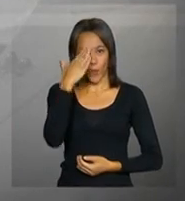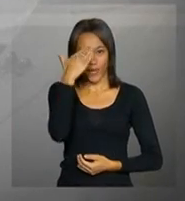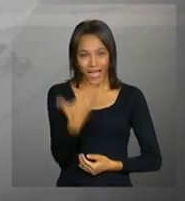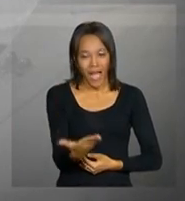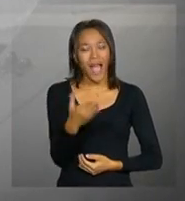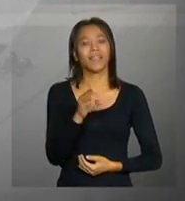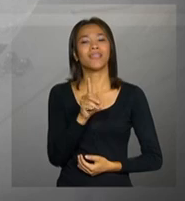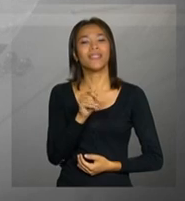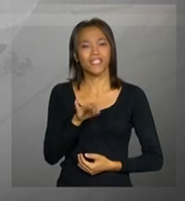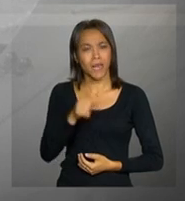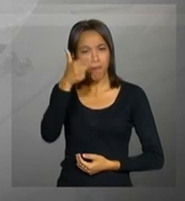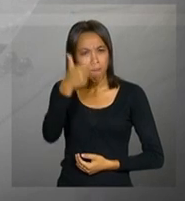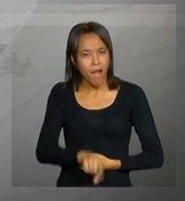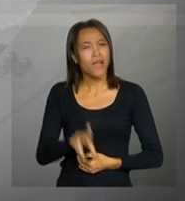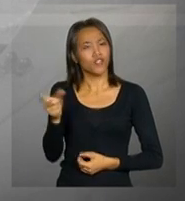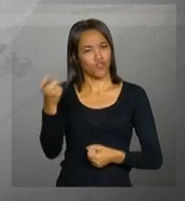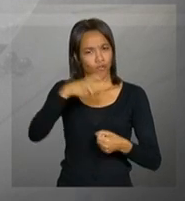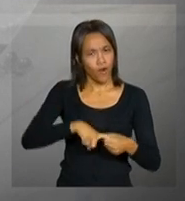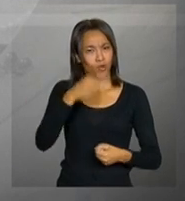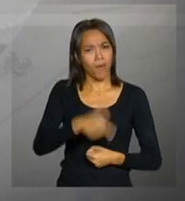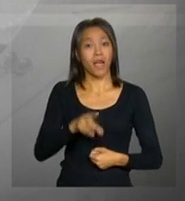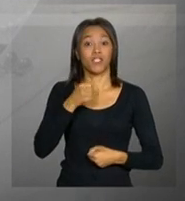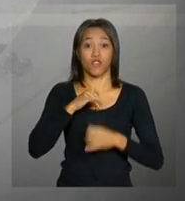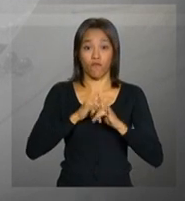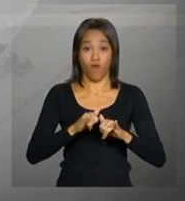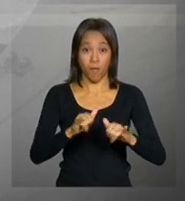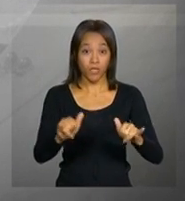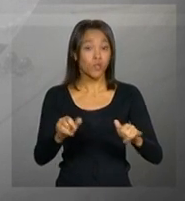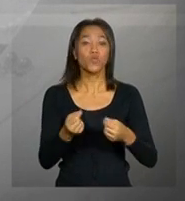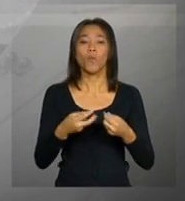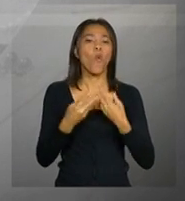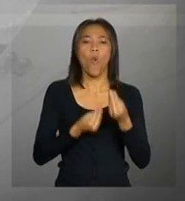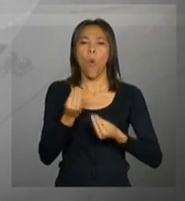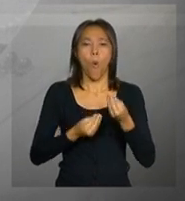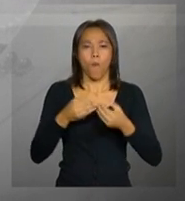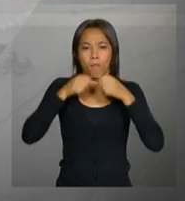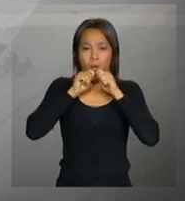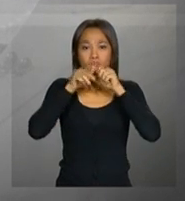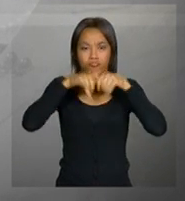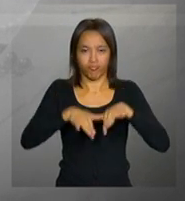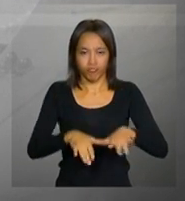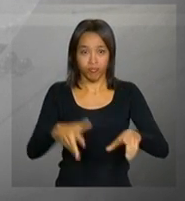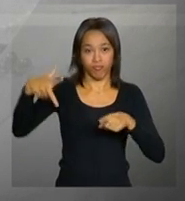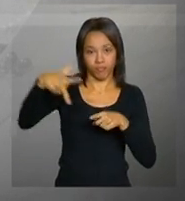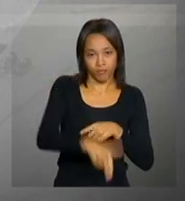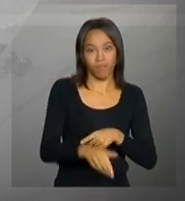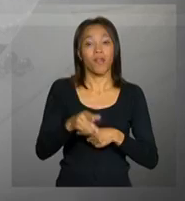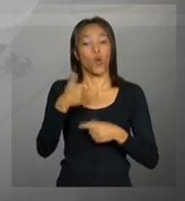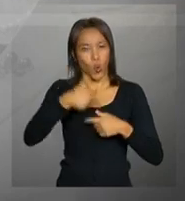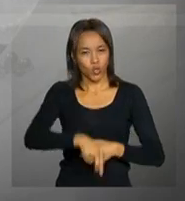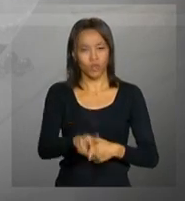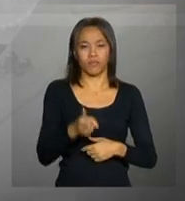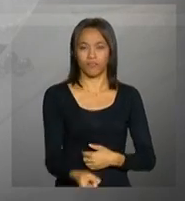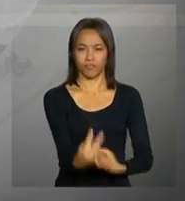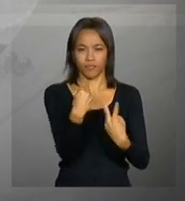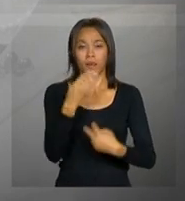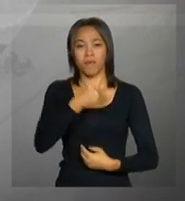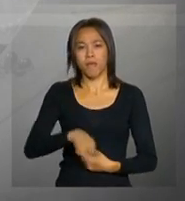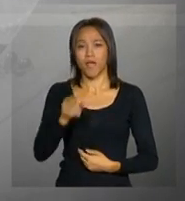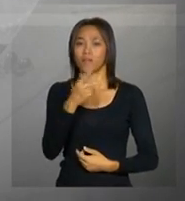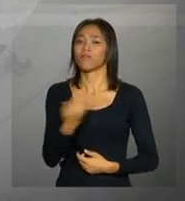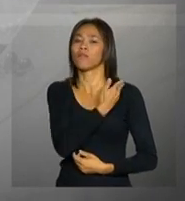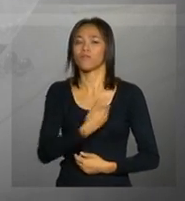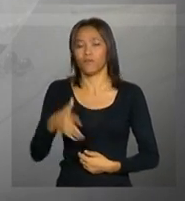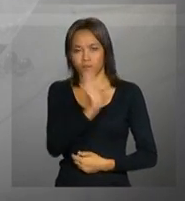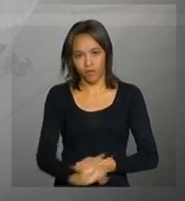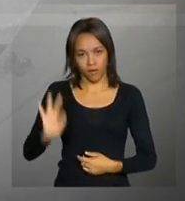Obrigada, Daniela. E daqui a pouco a gente volta com outras informações sobre a inauguração da usina hidrelétrica Estreito. Continue na NBR, a TV